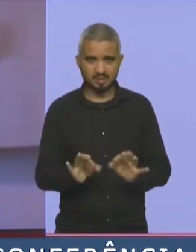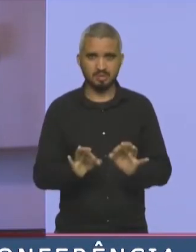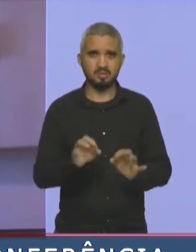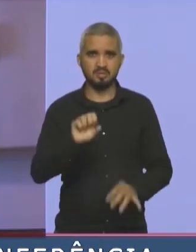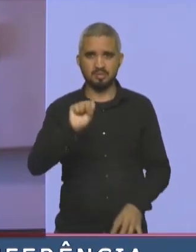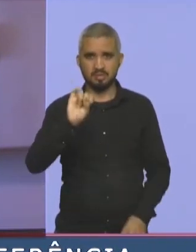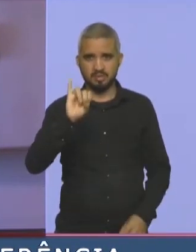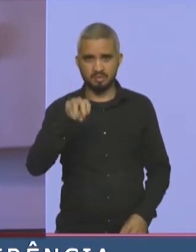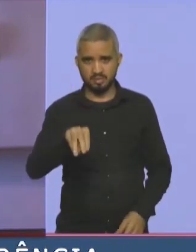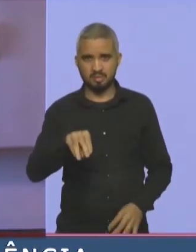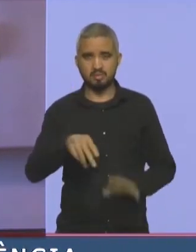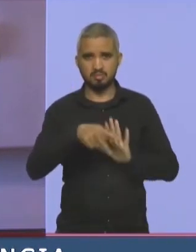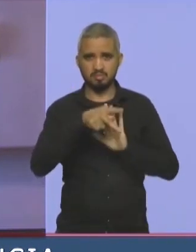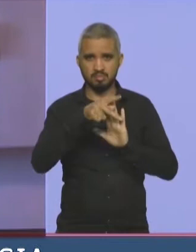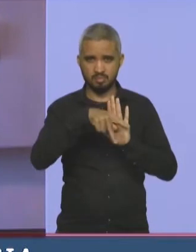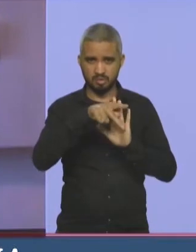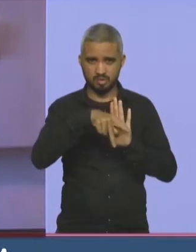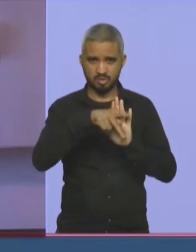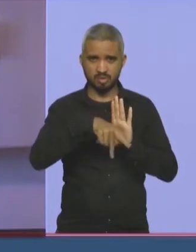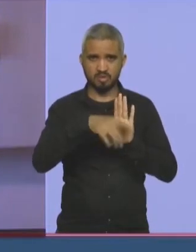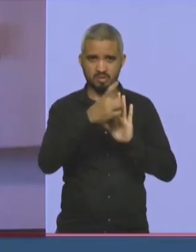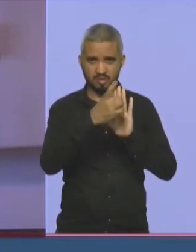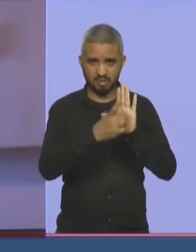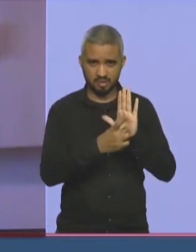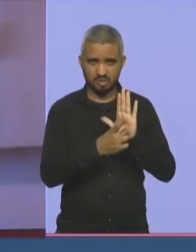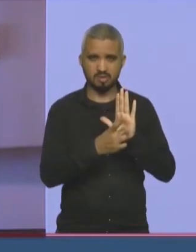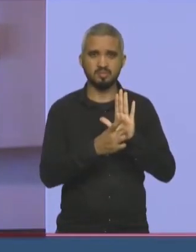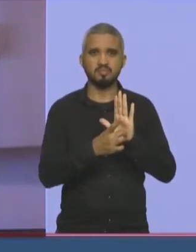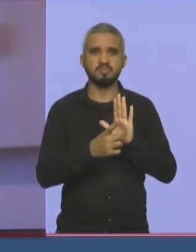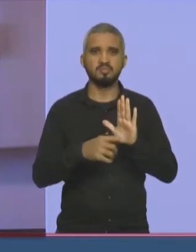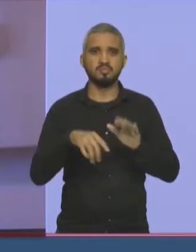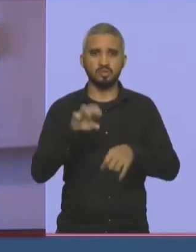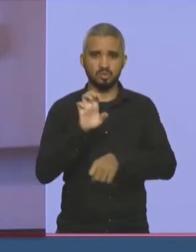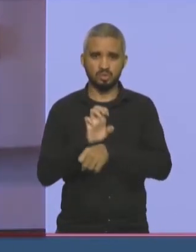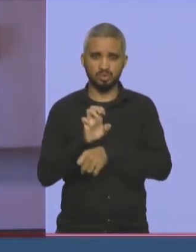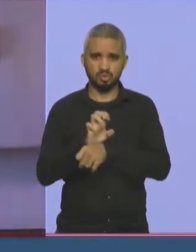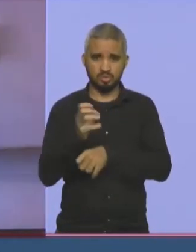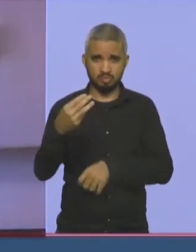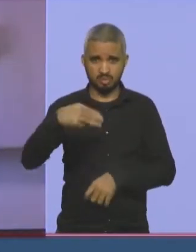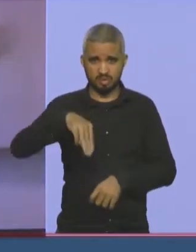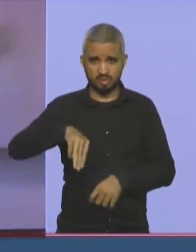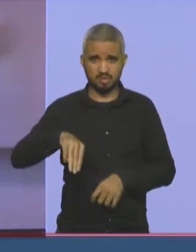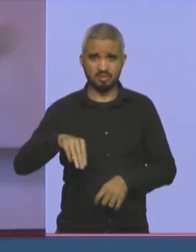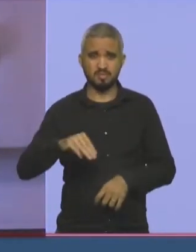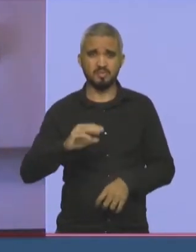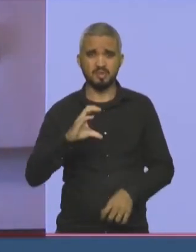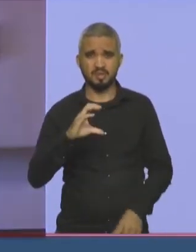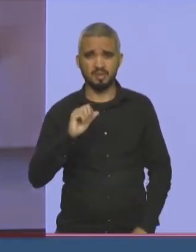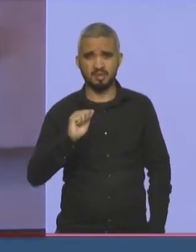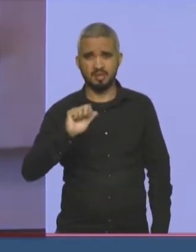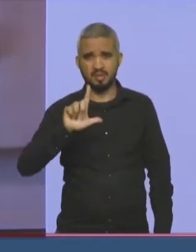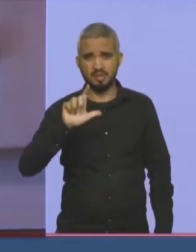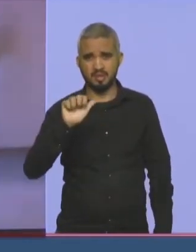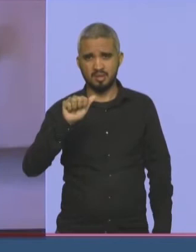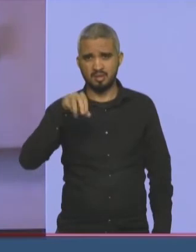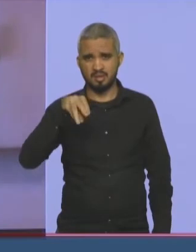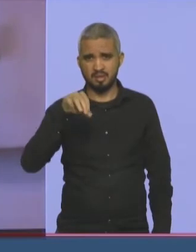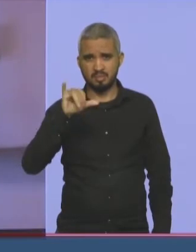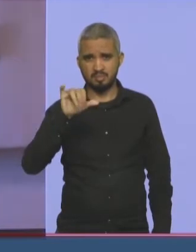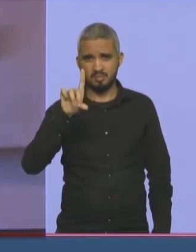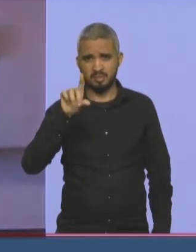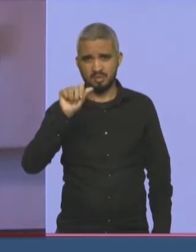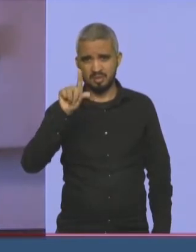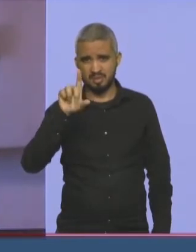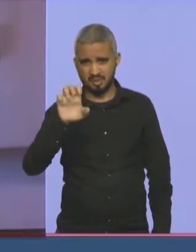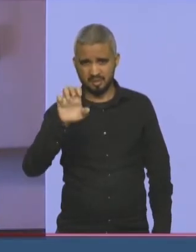pelo projeto de decreto de Estado de Calamidade, e também queria aqui destacar alguns pontos que nós já fizemos aí por meio de